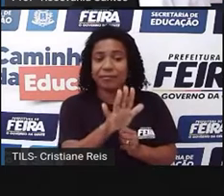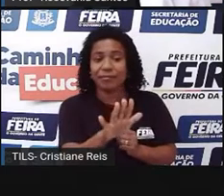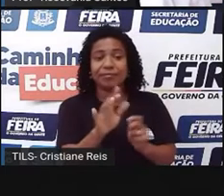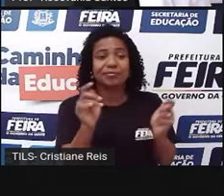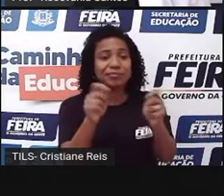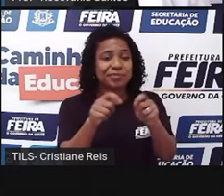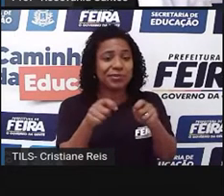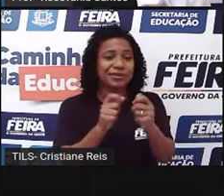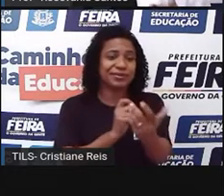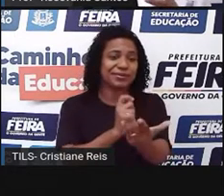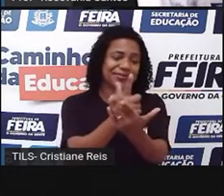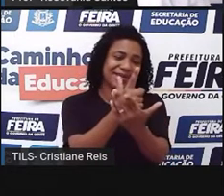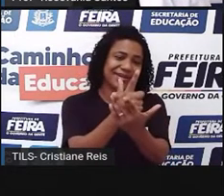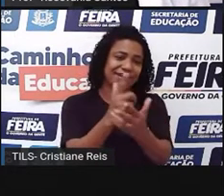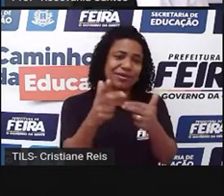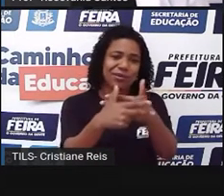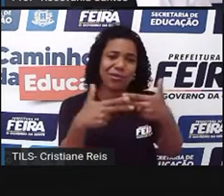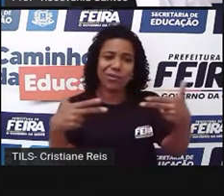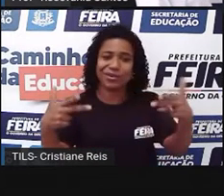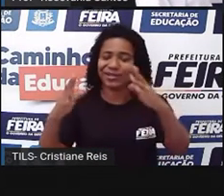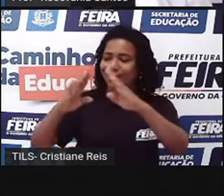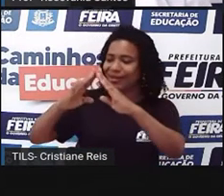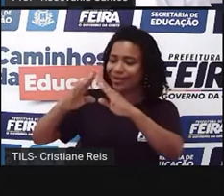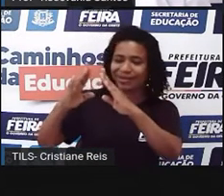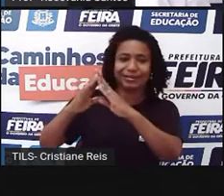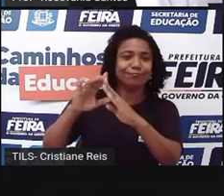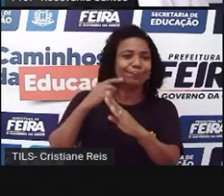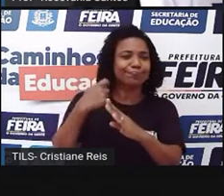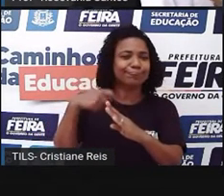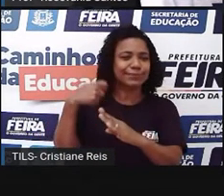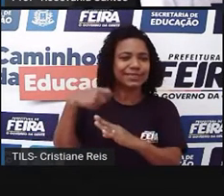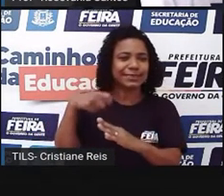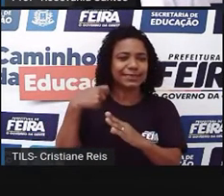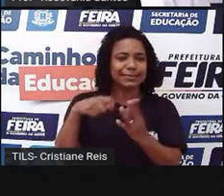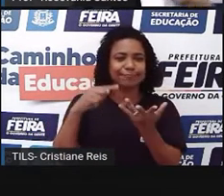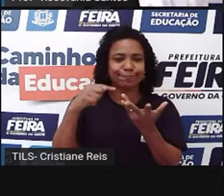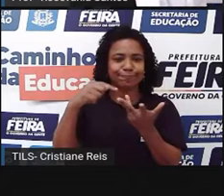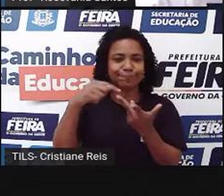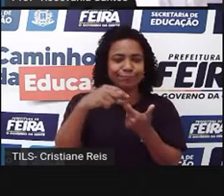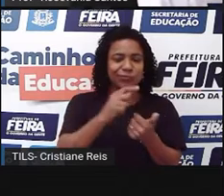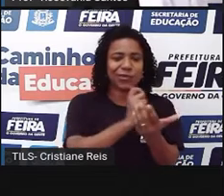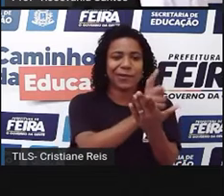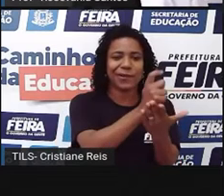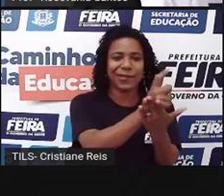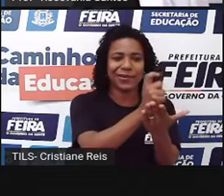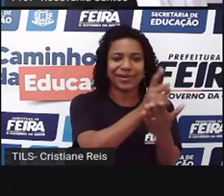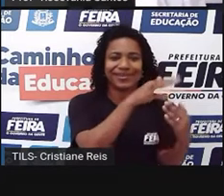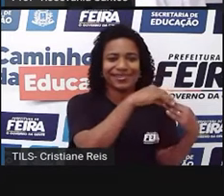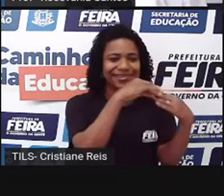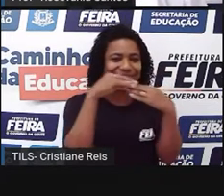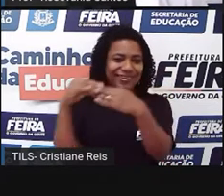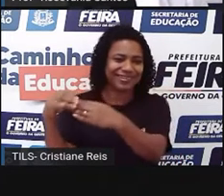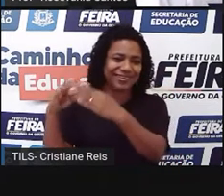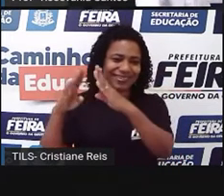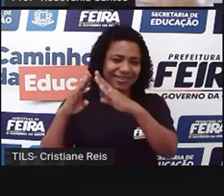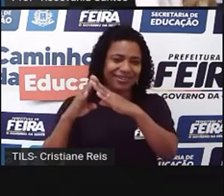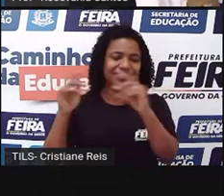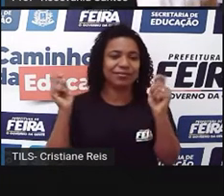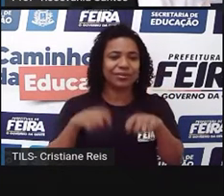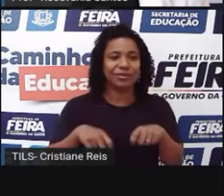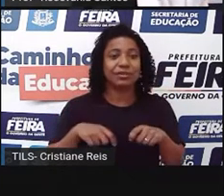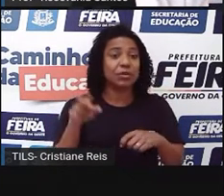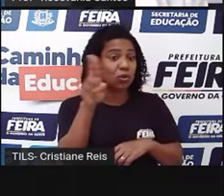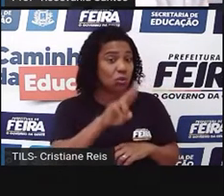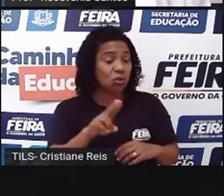você sai de lá com a sua casa toda montadinha, né. Até lá na feira dos produtos usados, você pode ainda encontrar a geladeira,